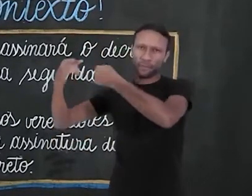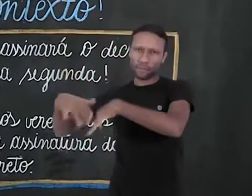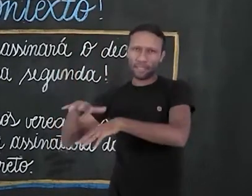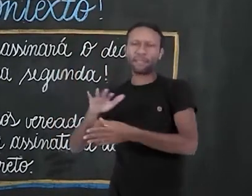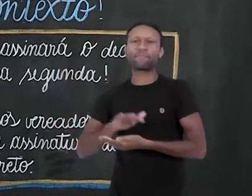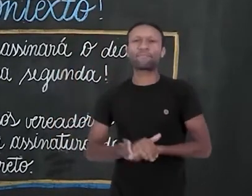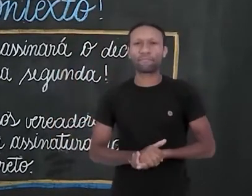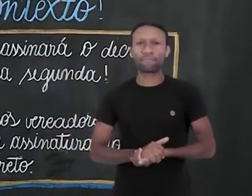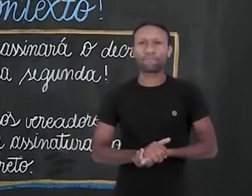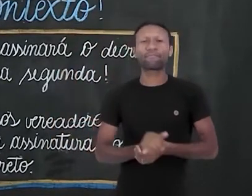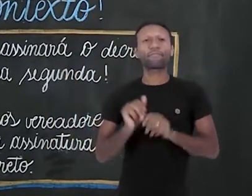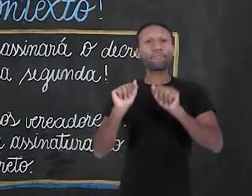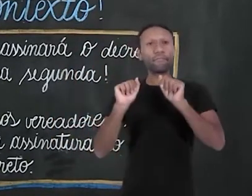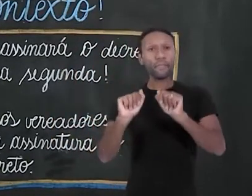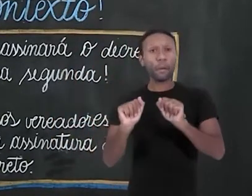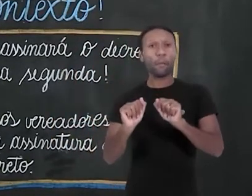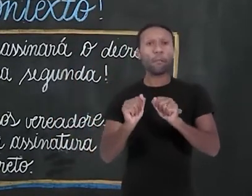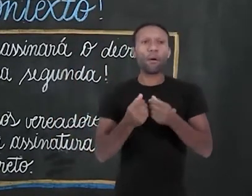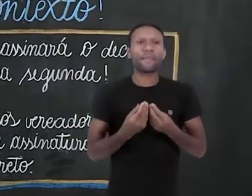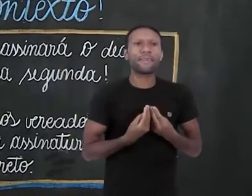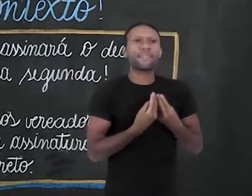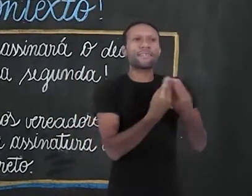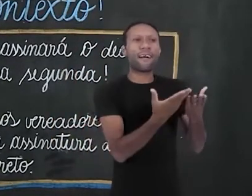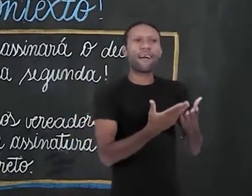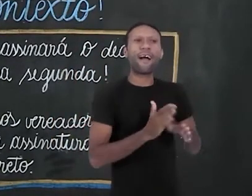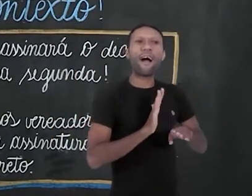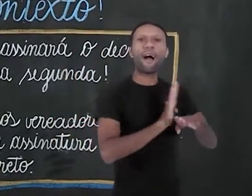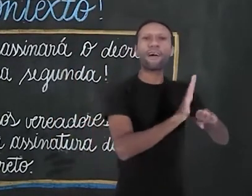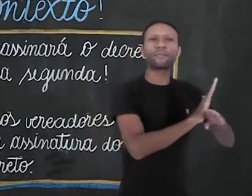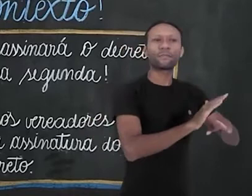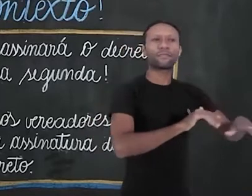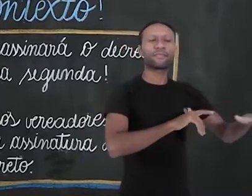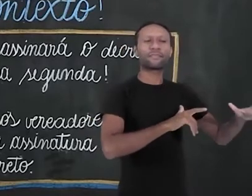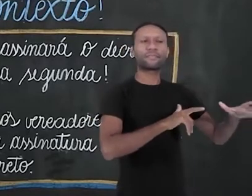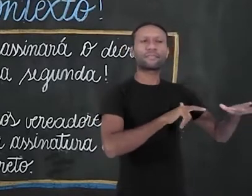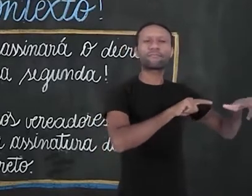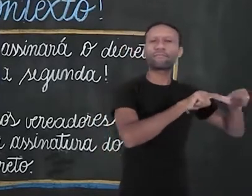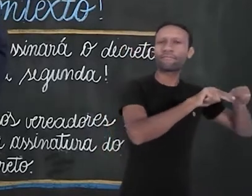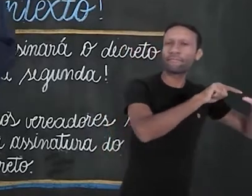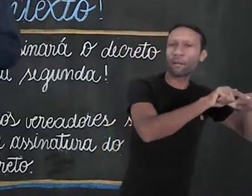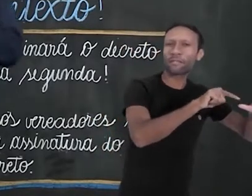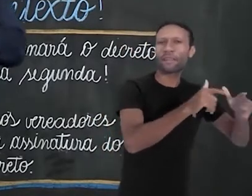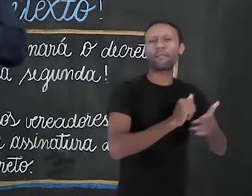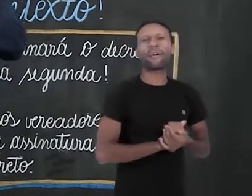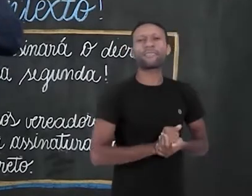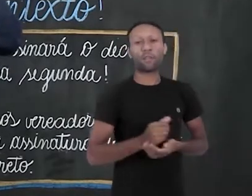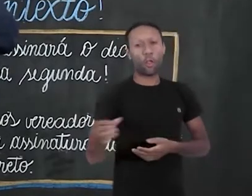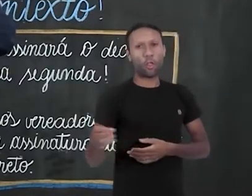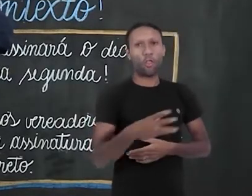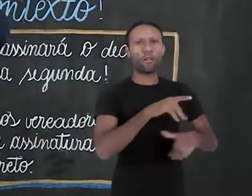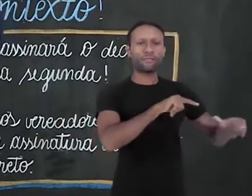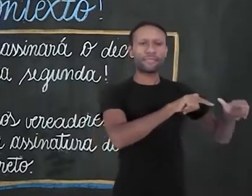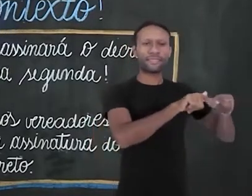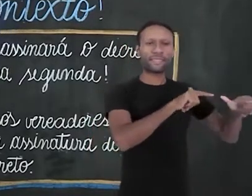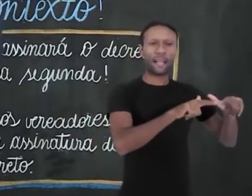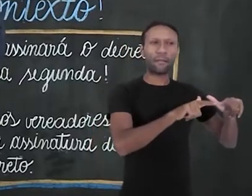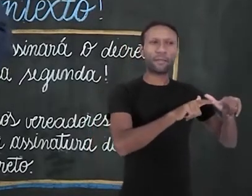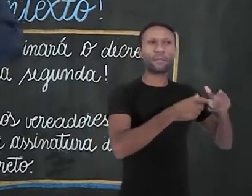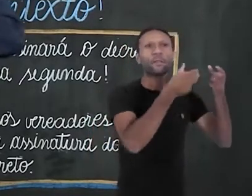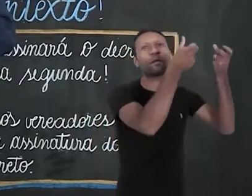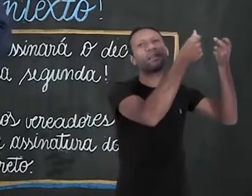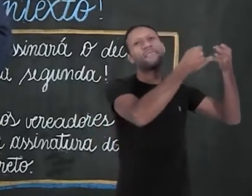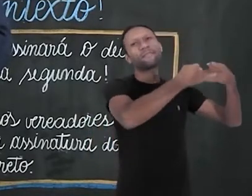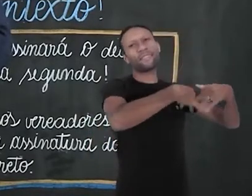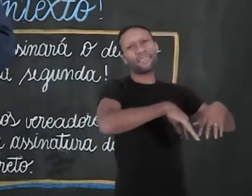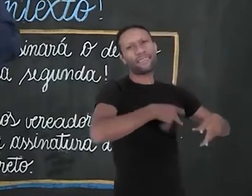benefícios para os moradores. O que pode trazer benefícios para os moradores? Os novos empreendimentos, ou seja, é do que eu estou falando